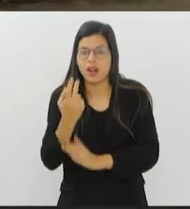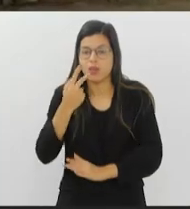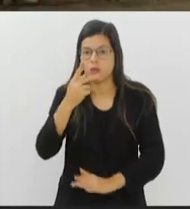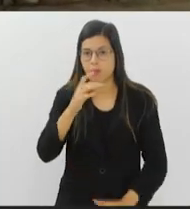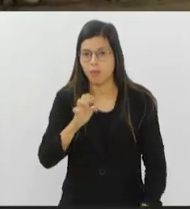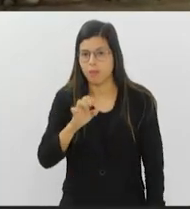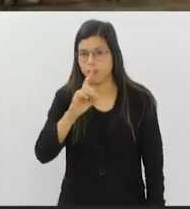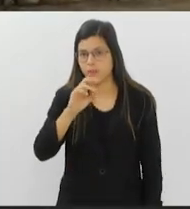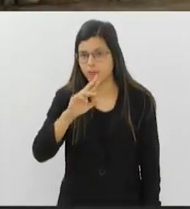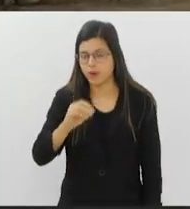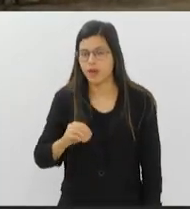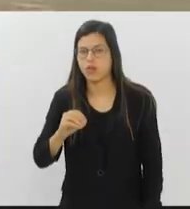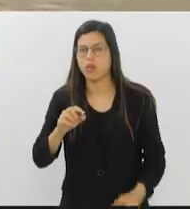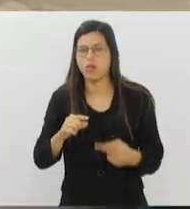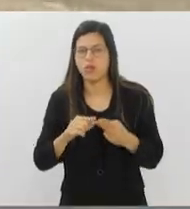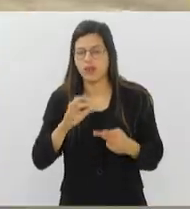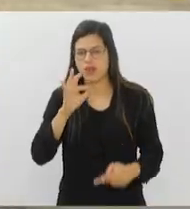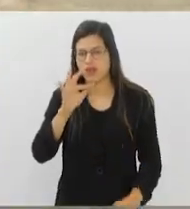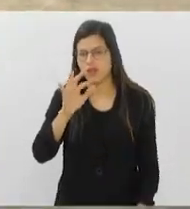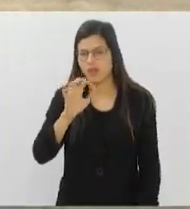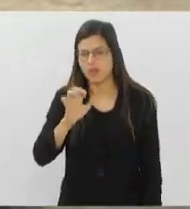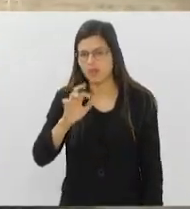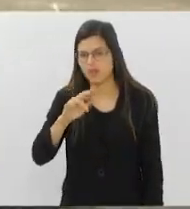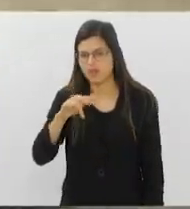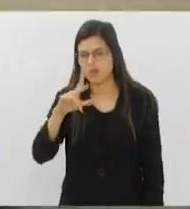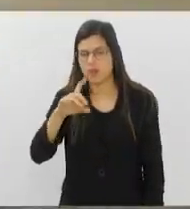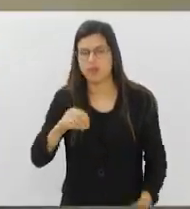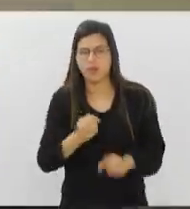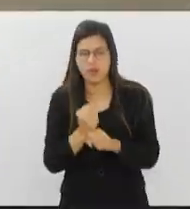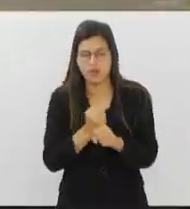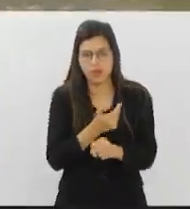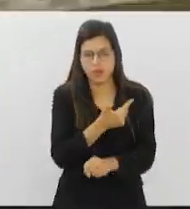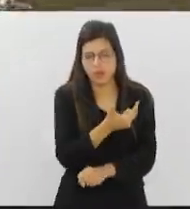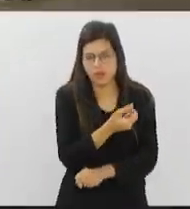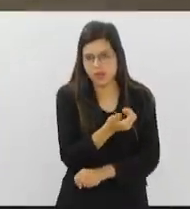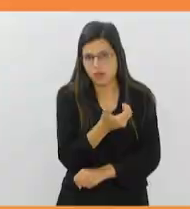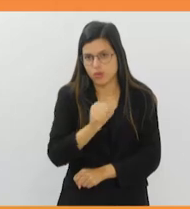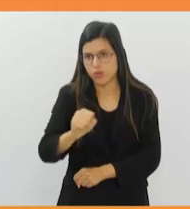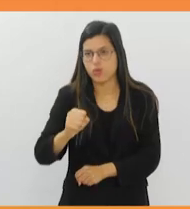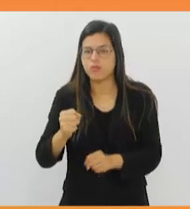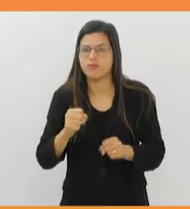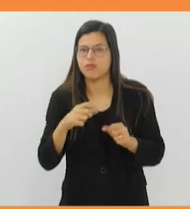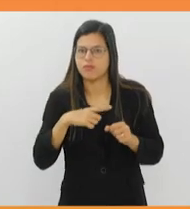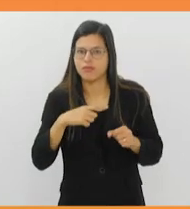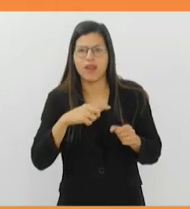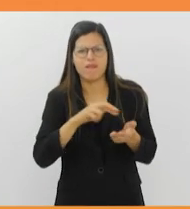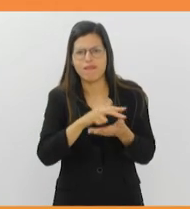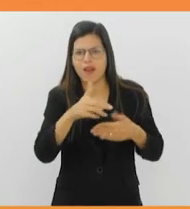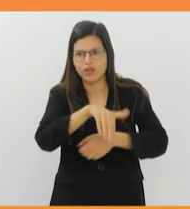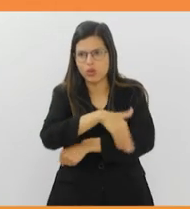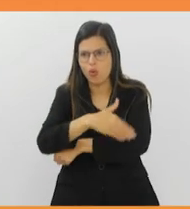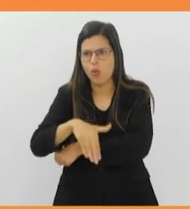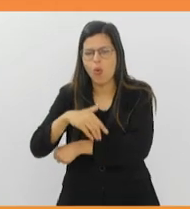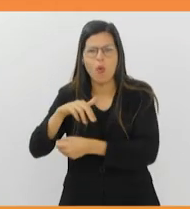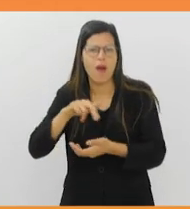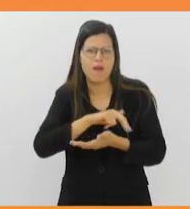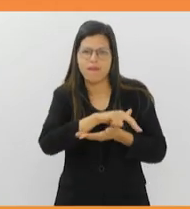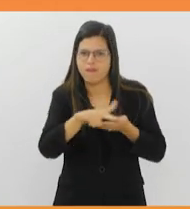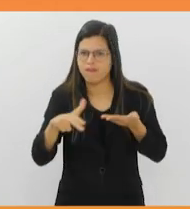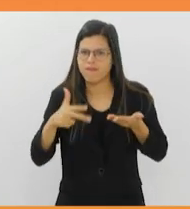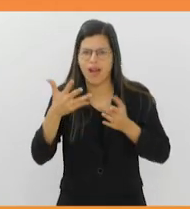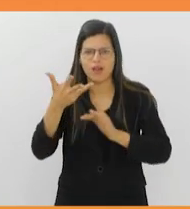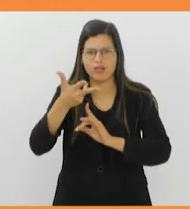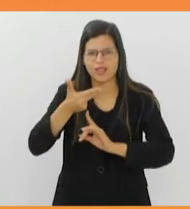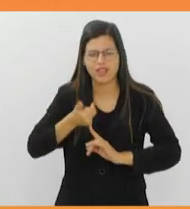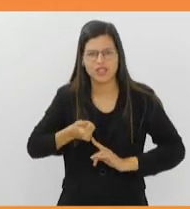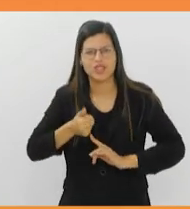Fernando Cazé desde 2018, os murais coloridos e são espalhados pelas ruas do Rio. Clementina de Jesus, Pixinguinha, Dona Ivone Lara,